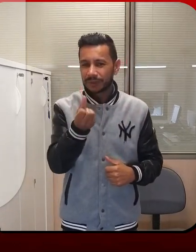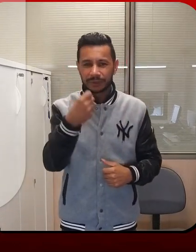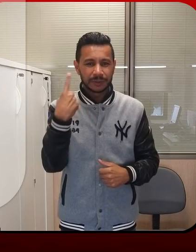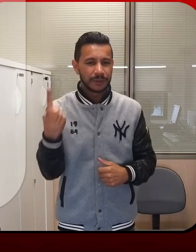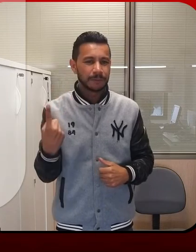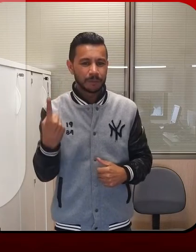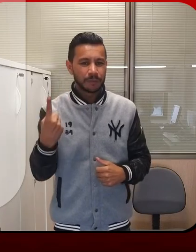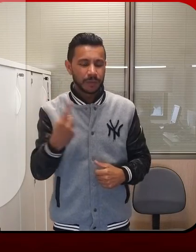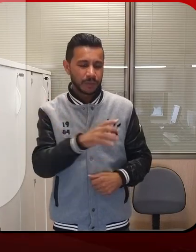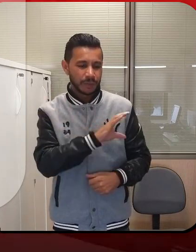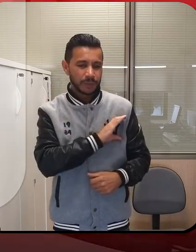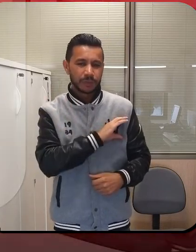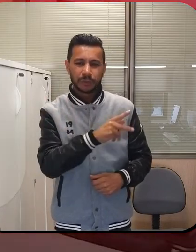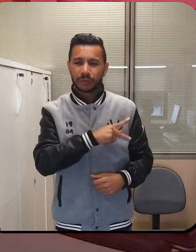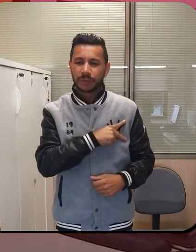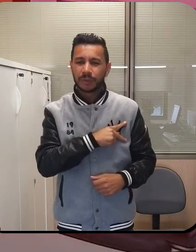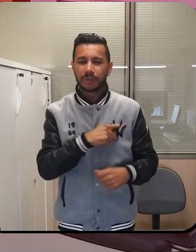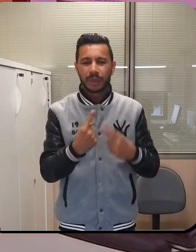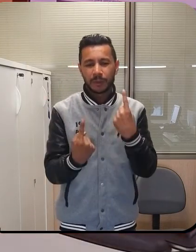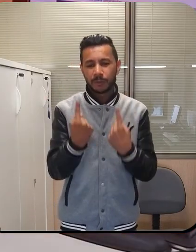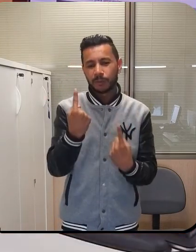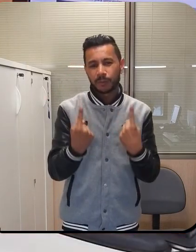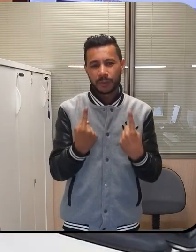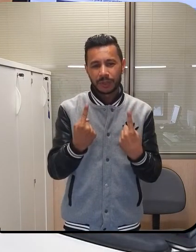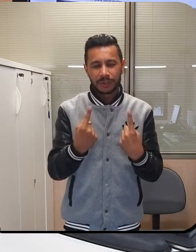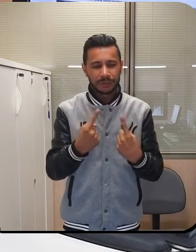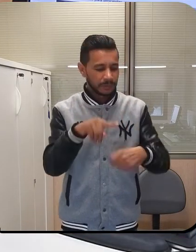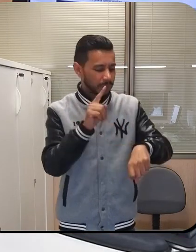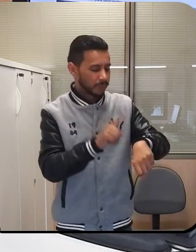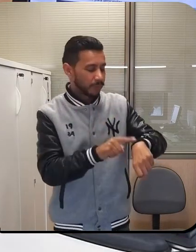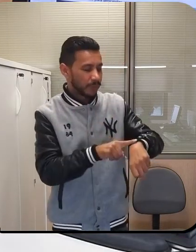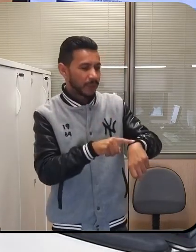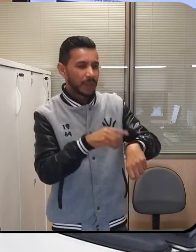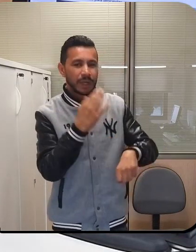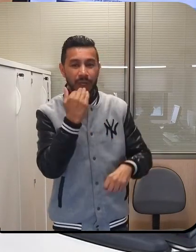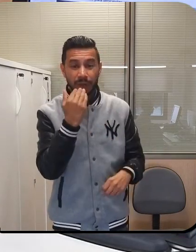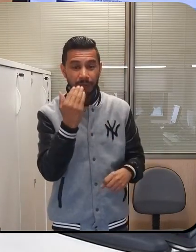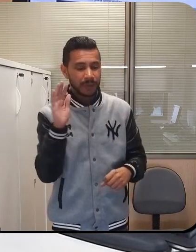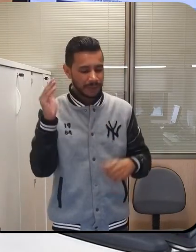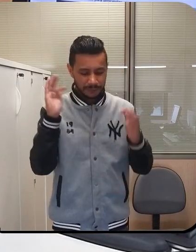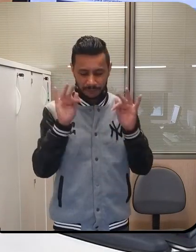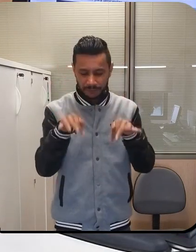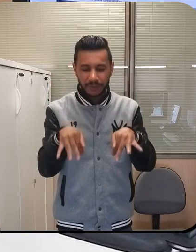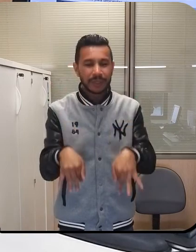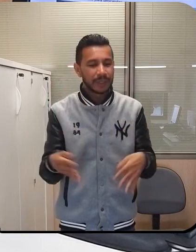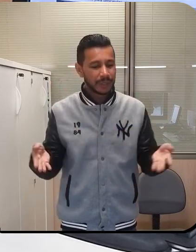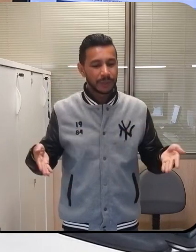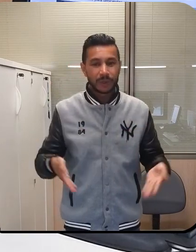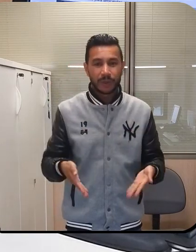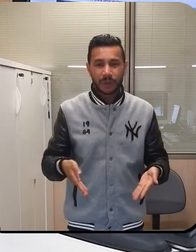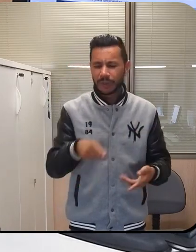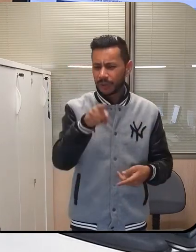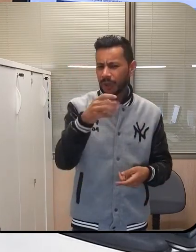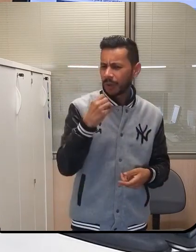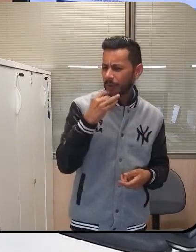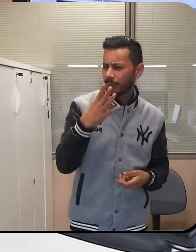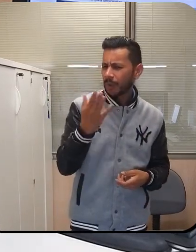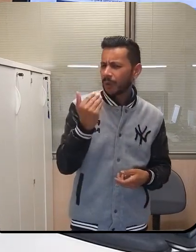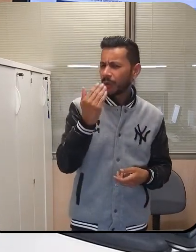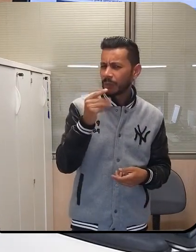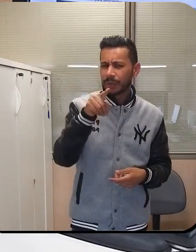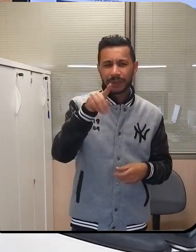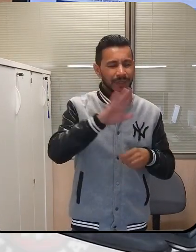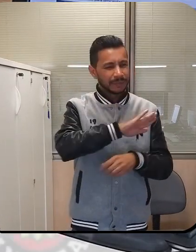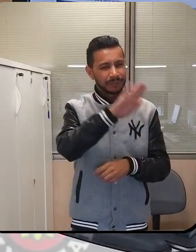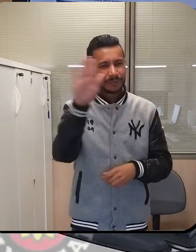Corinthians e Palmeiras empataram. O Hora da Boia termina aqui. A gente se despede desejando um ótimo almoço para você